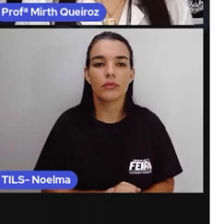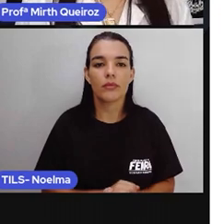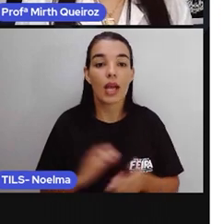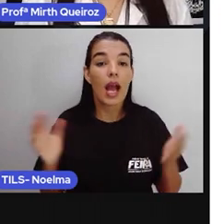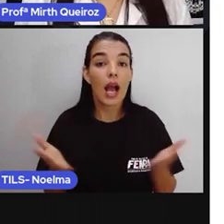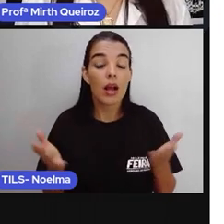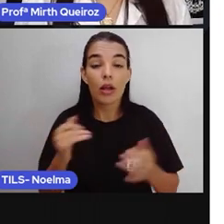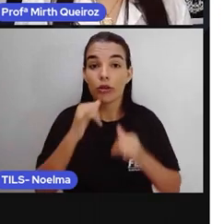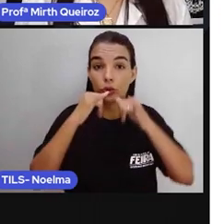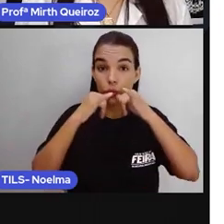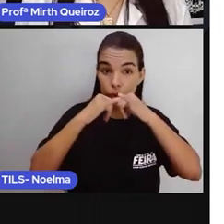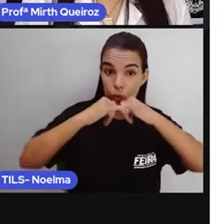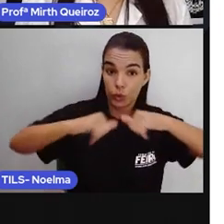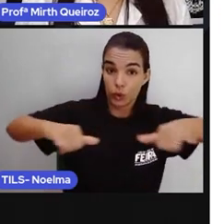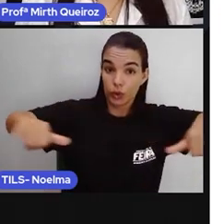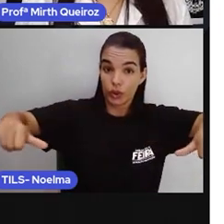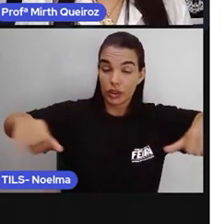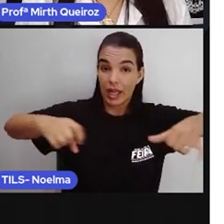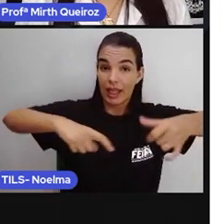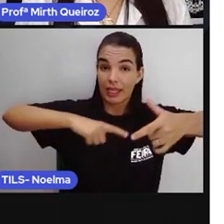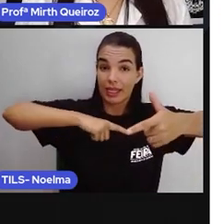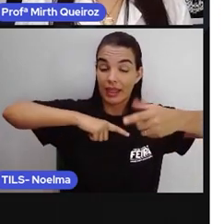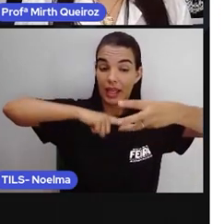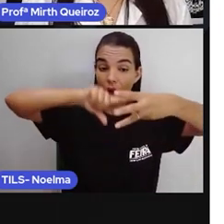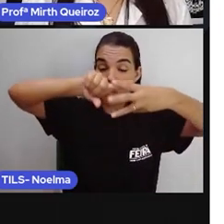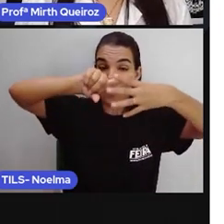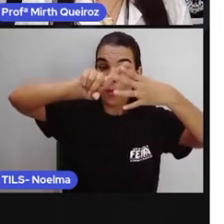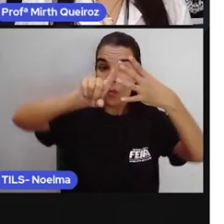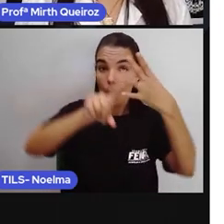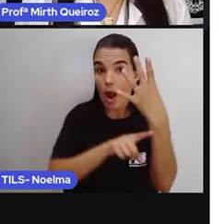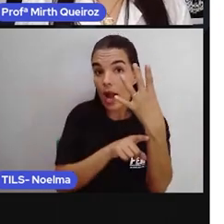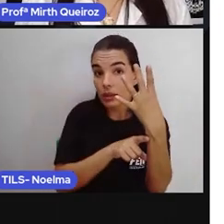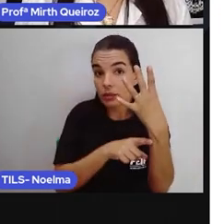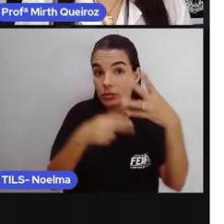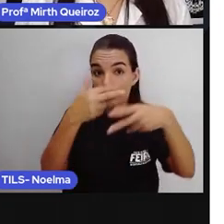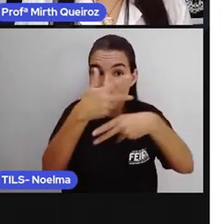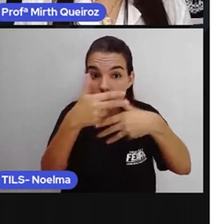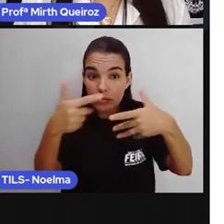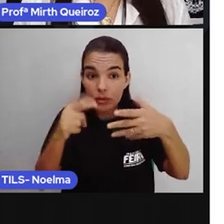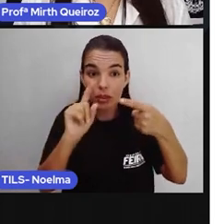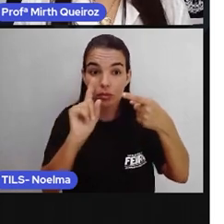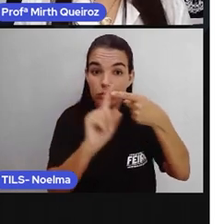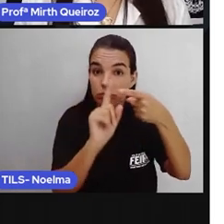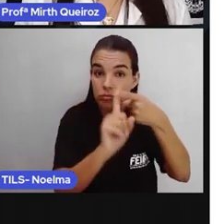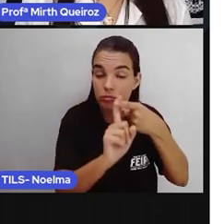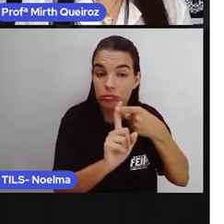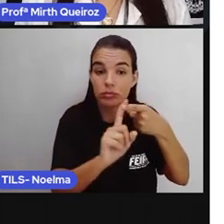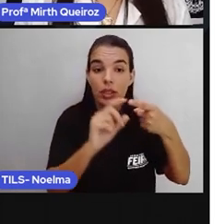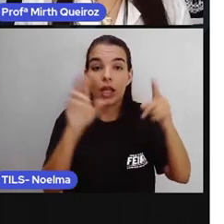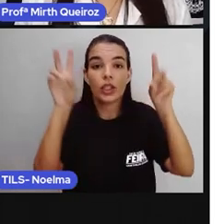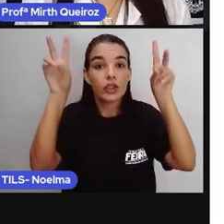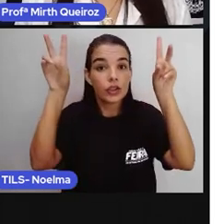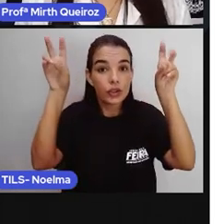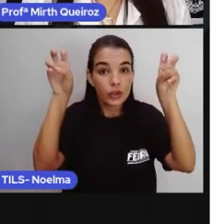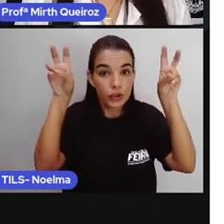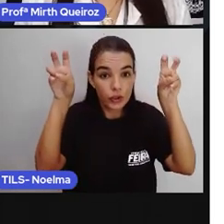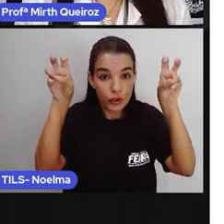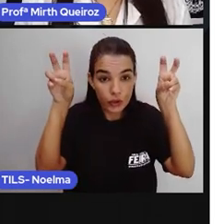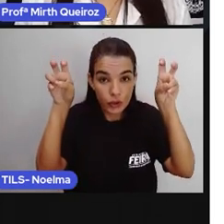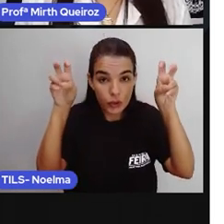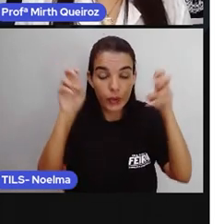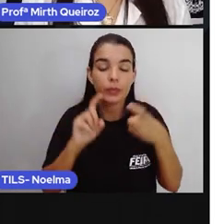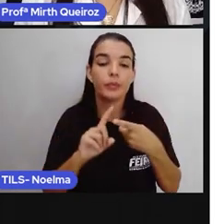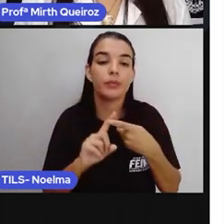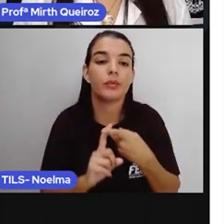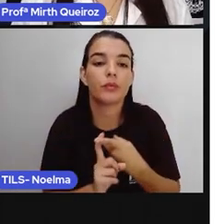A notícia, ela é composta por quatro partes, né? Manchete, ou em título, né? Porque a tradução é só